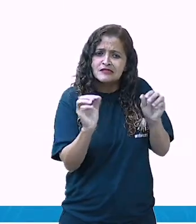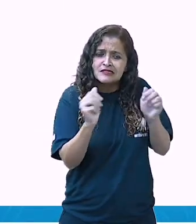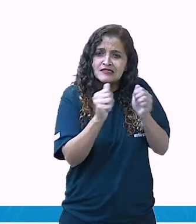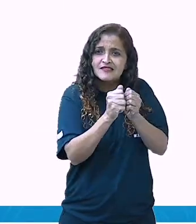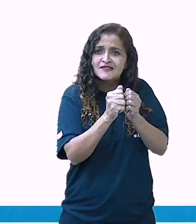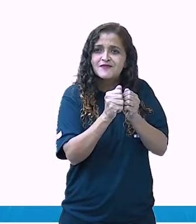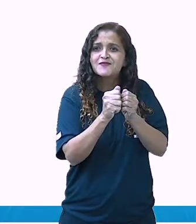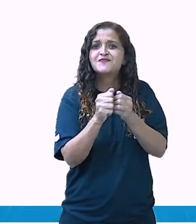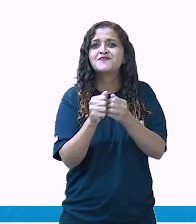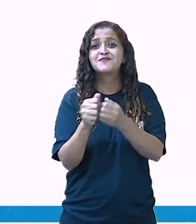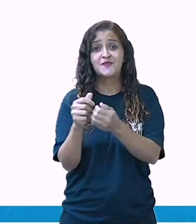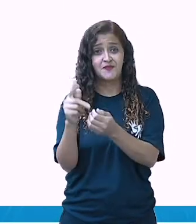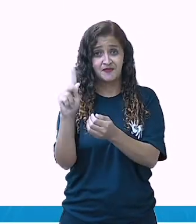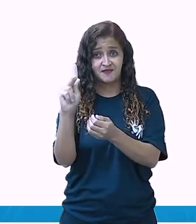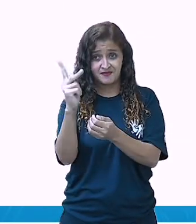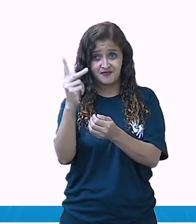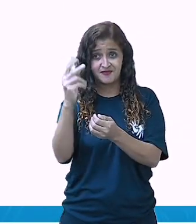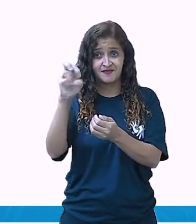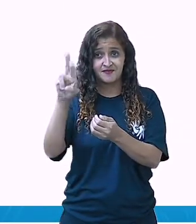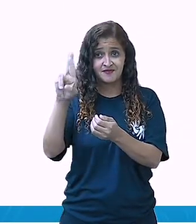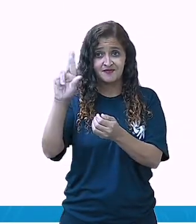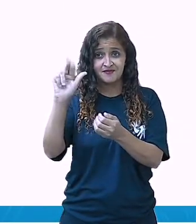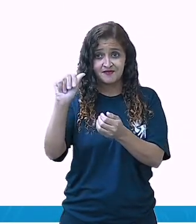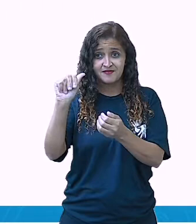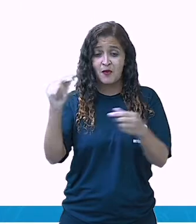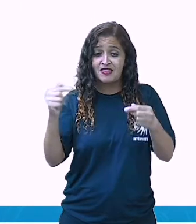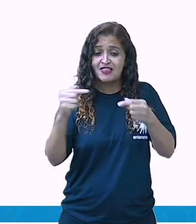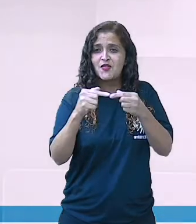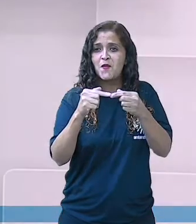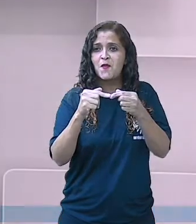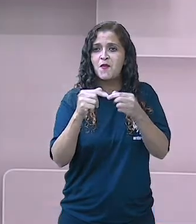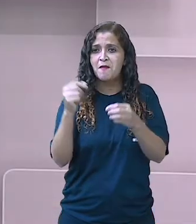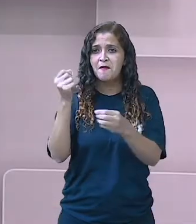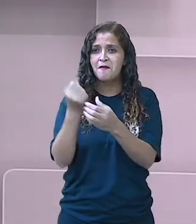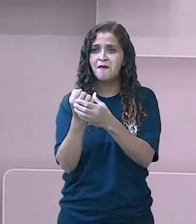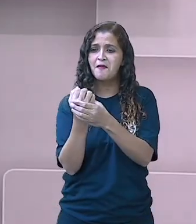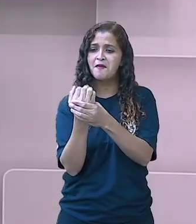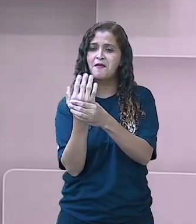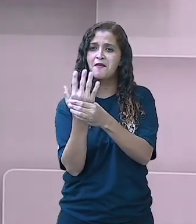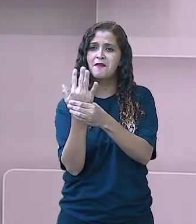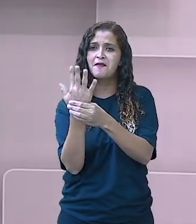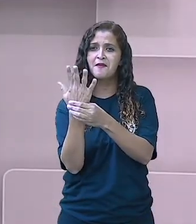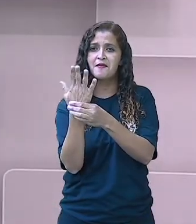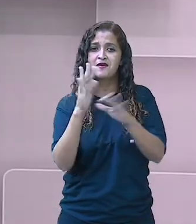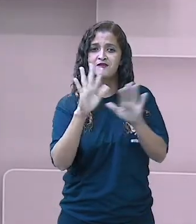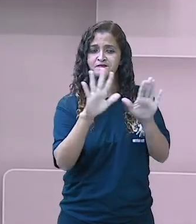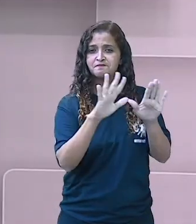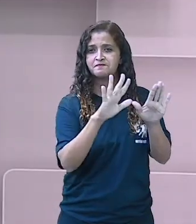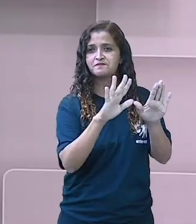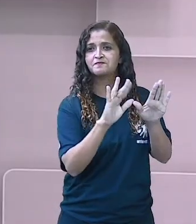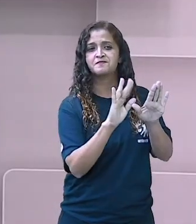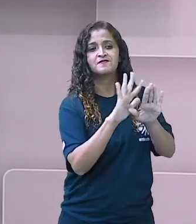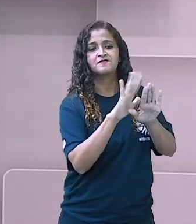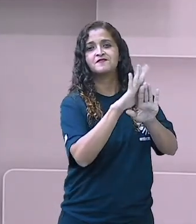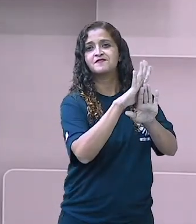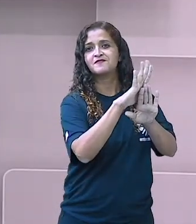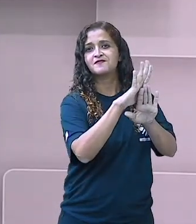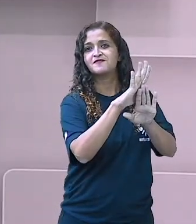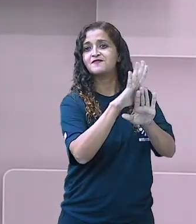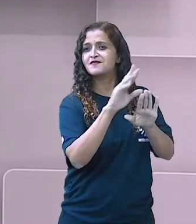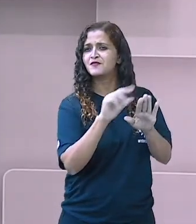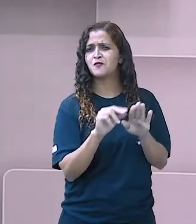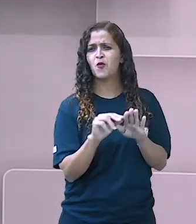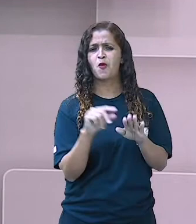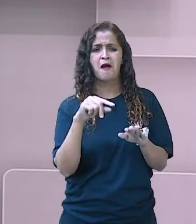Isso chama era. É um tipo de planta, né? Que normalmente cresce no muro e consegue... Muita gente coloca isso no